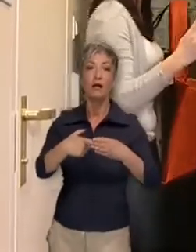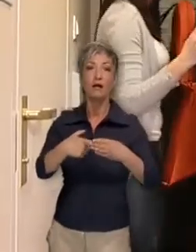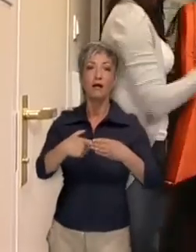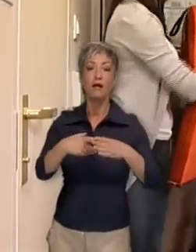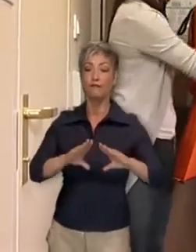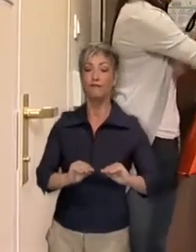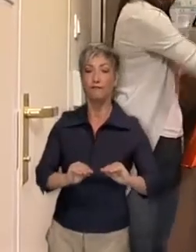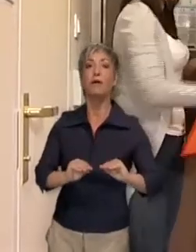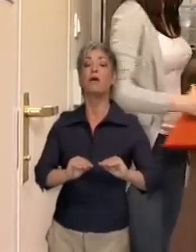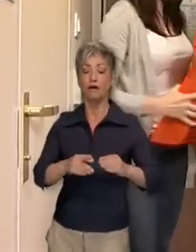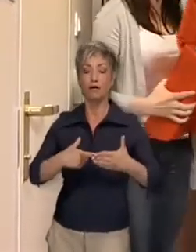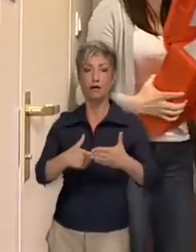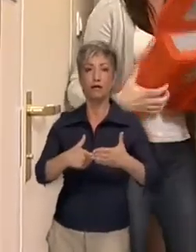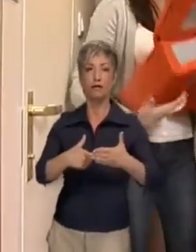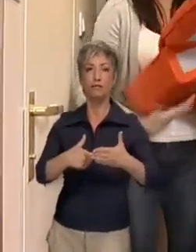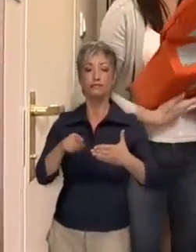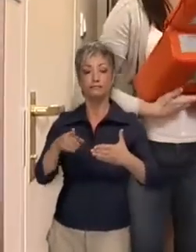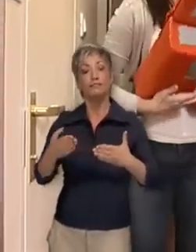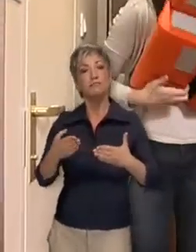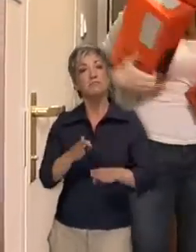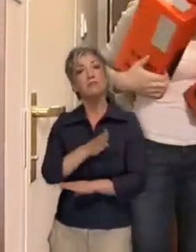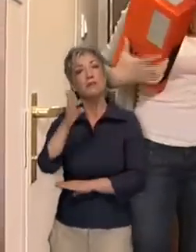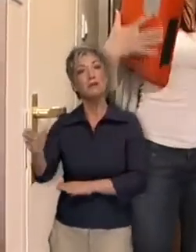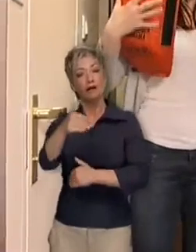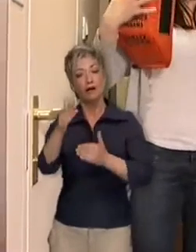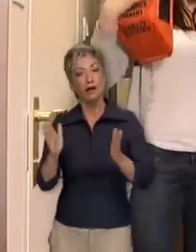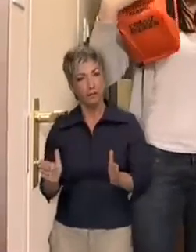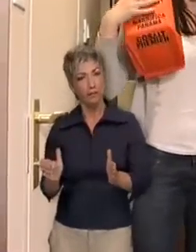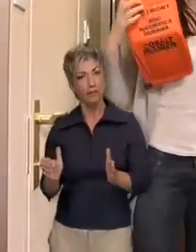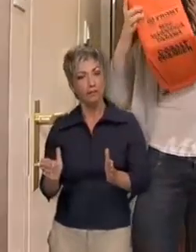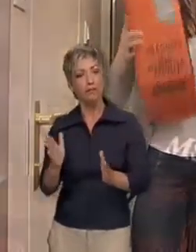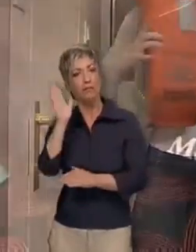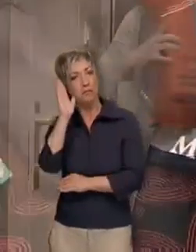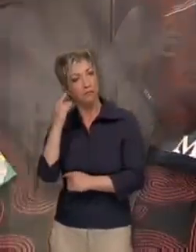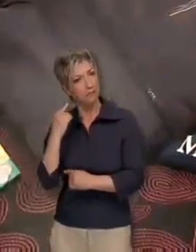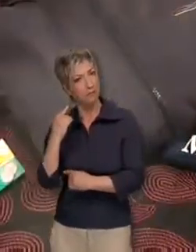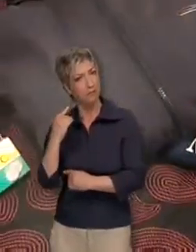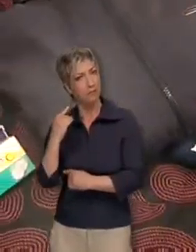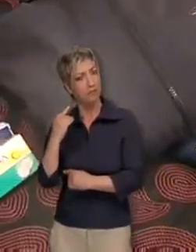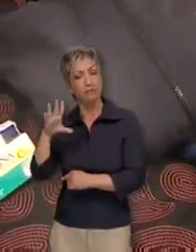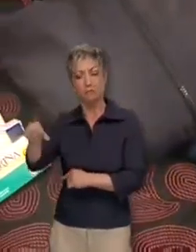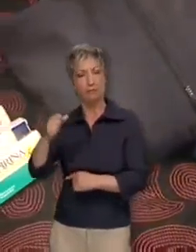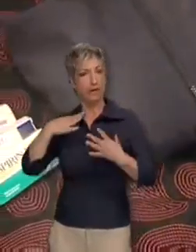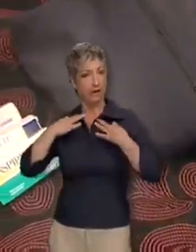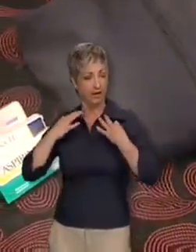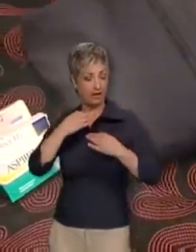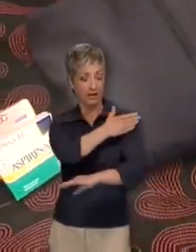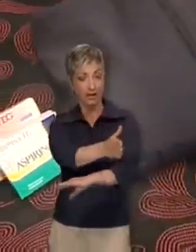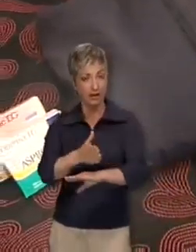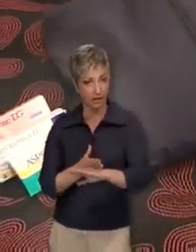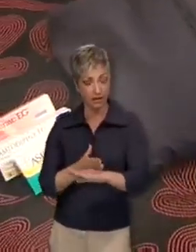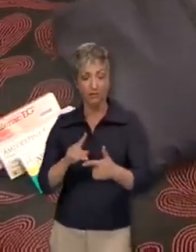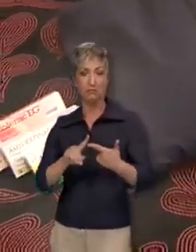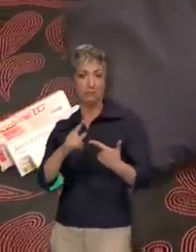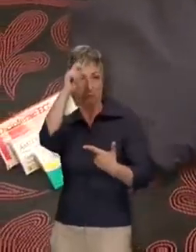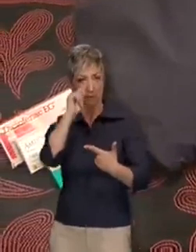cabine. Pegue e vista o colete salva-vidas. Roupas quentes, um boné, pegue eventuais fármacos de uso